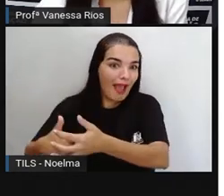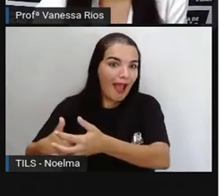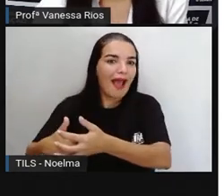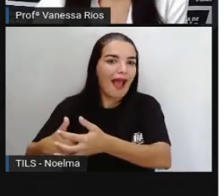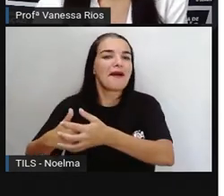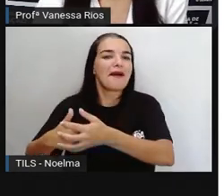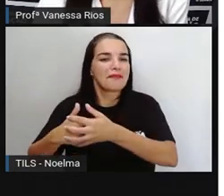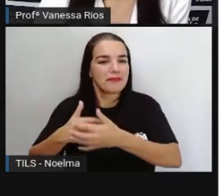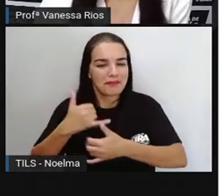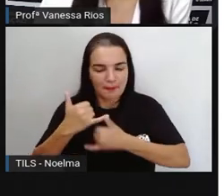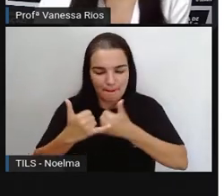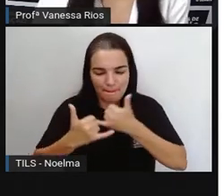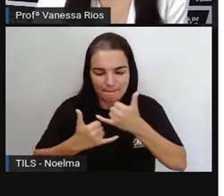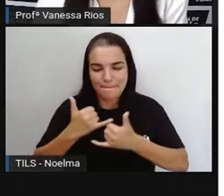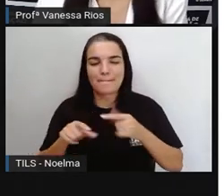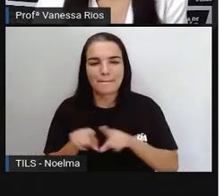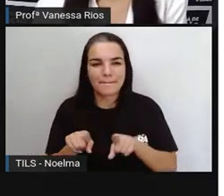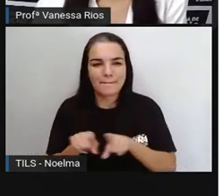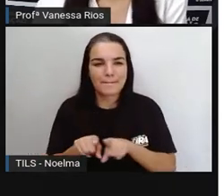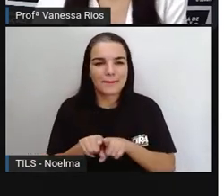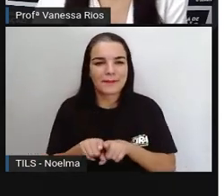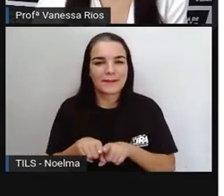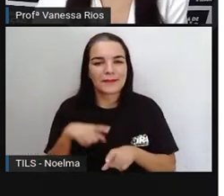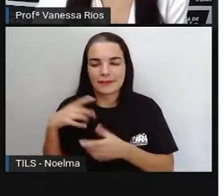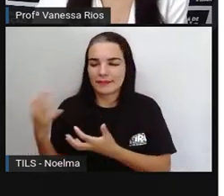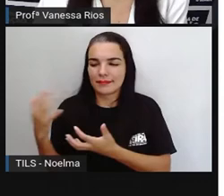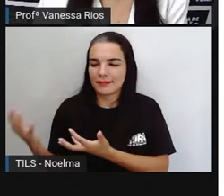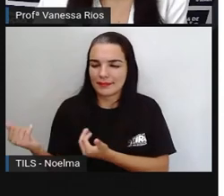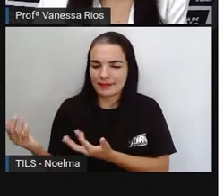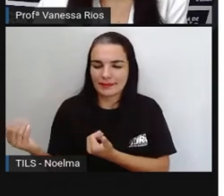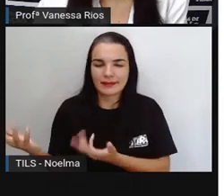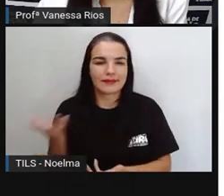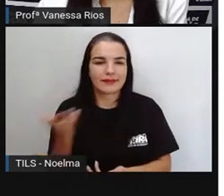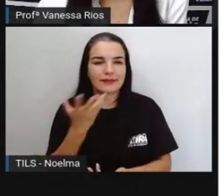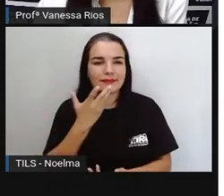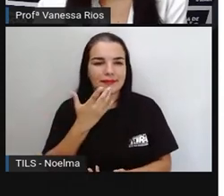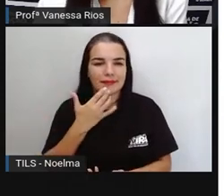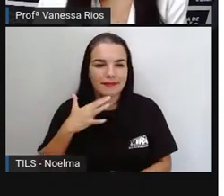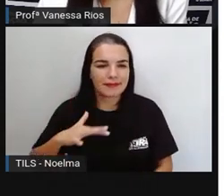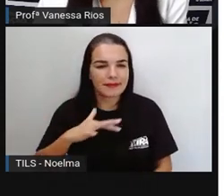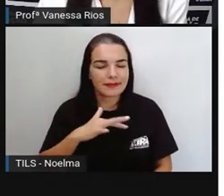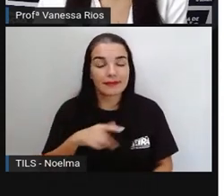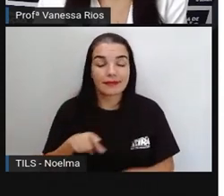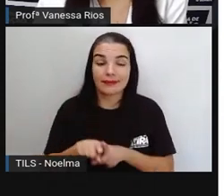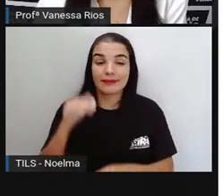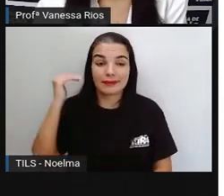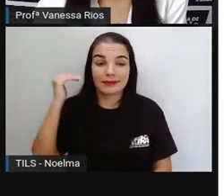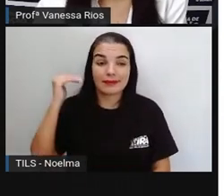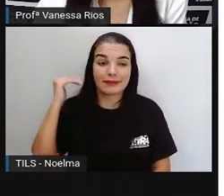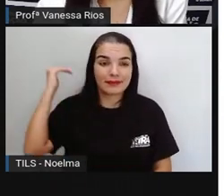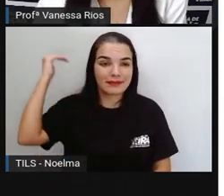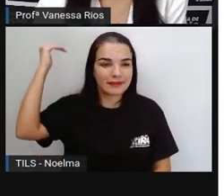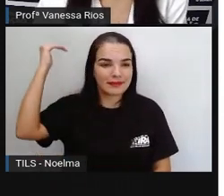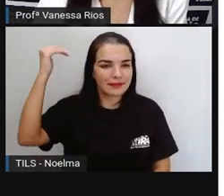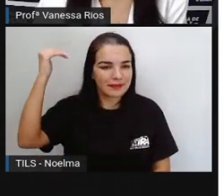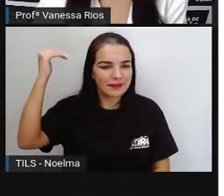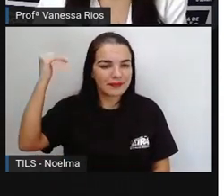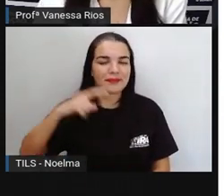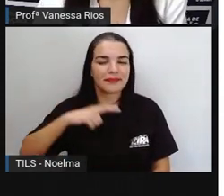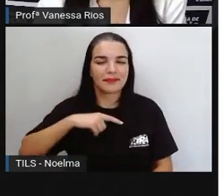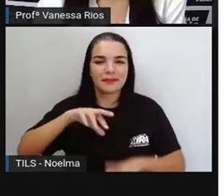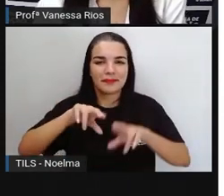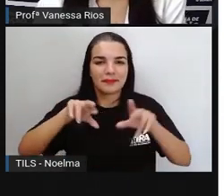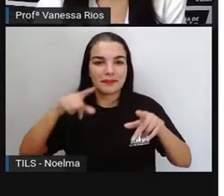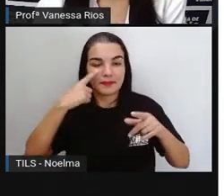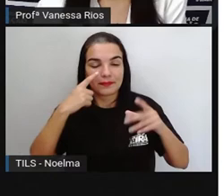também, né? Pelas crianças, pelos jovens, às vezes pelos próprios adultos, existem diversas, né? A prova é mostrar